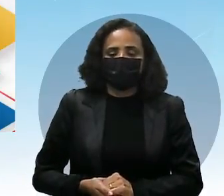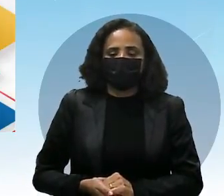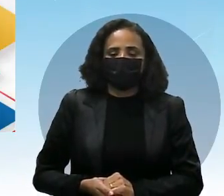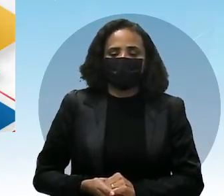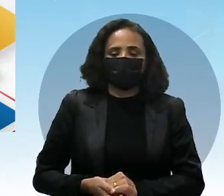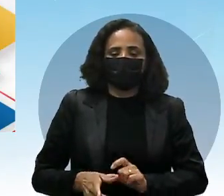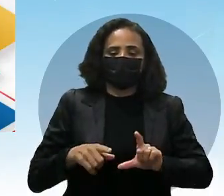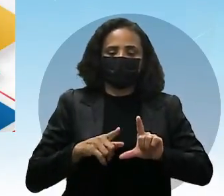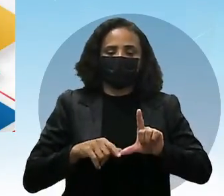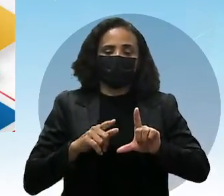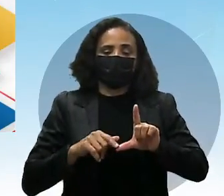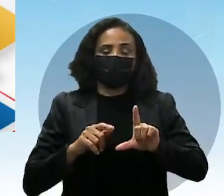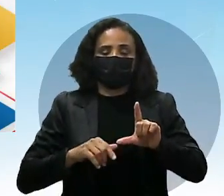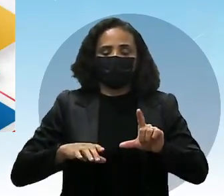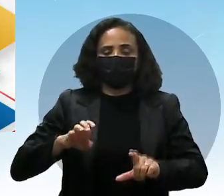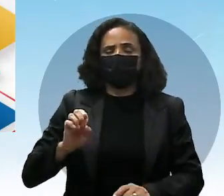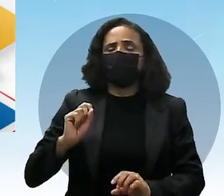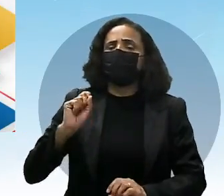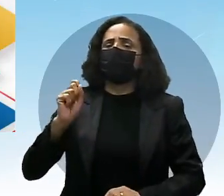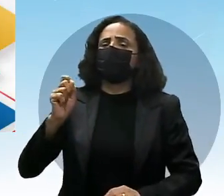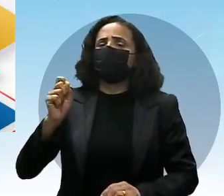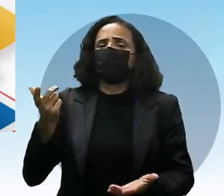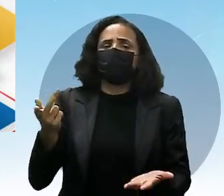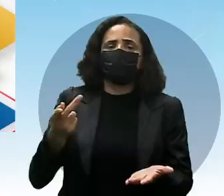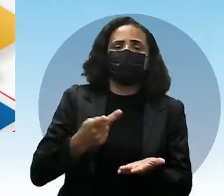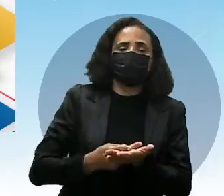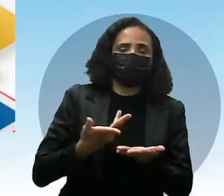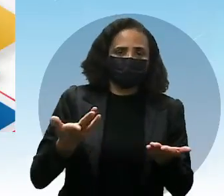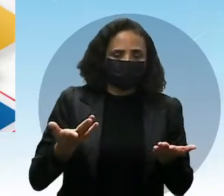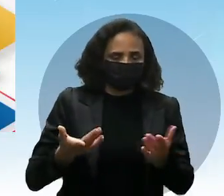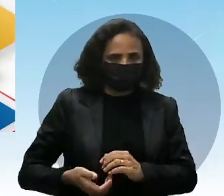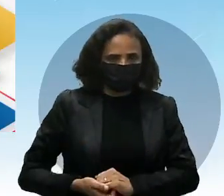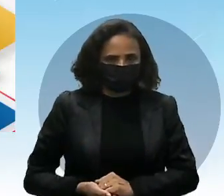está indo? Como você está indo? What's going to?